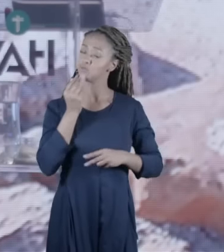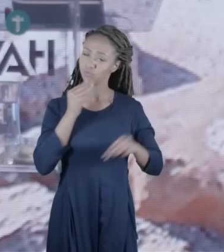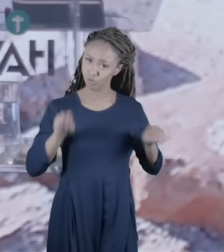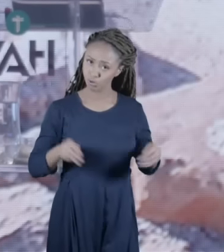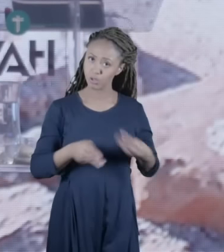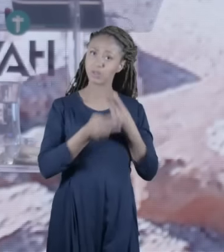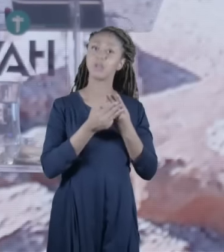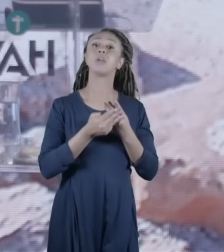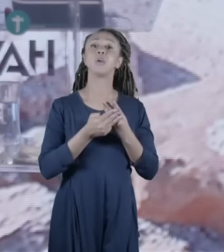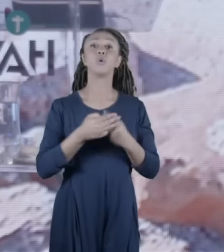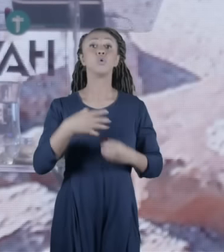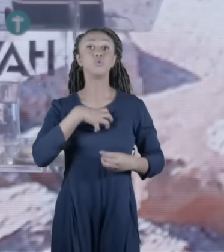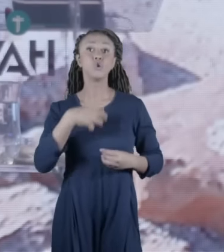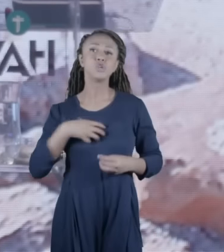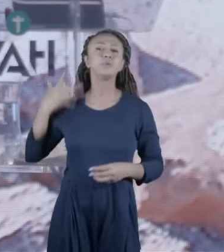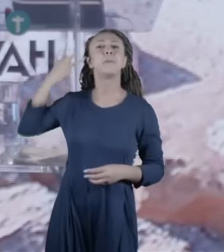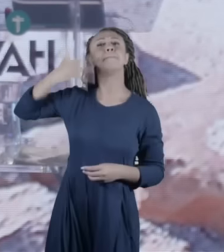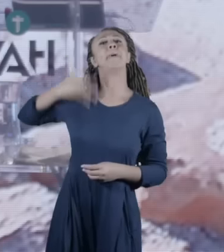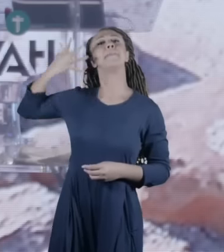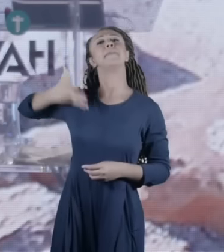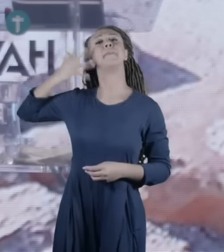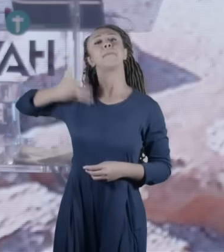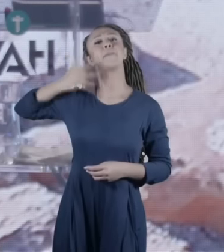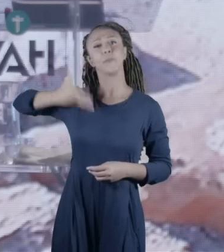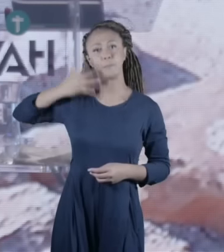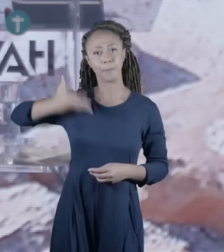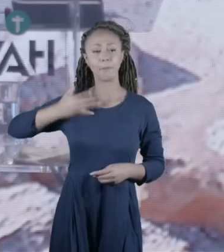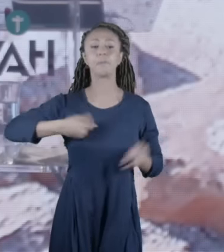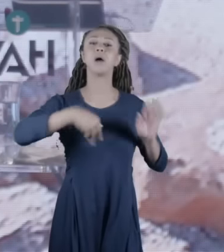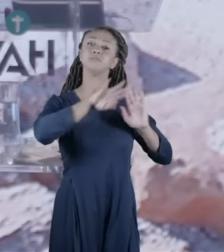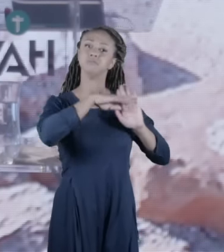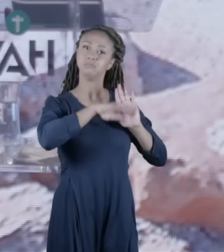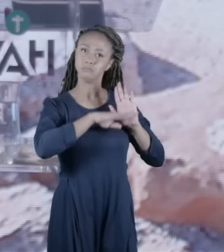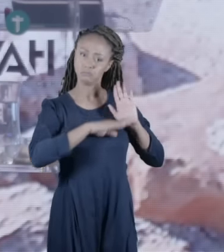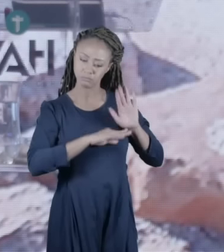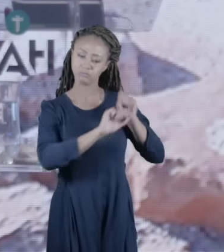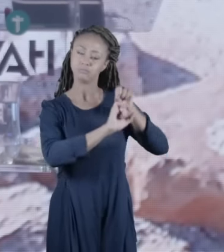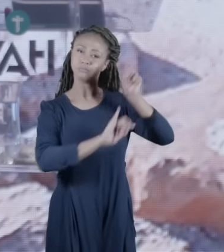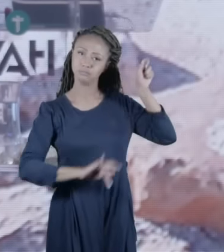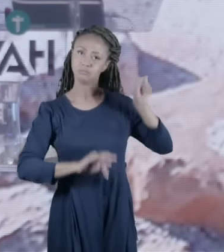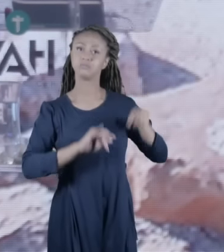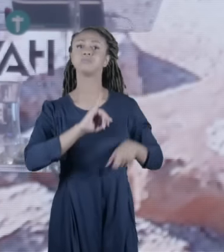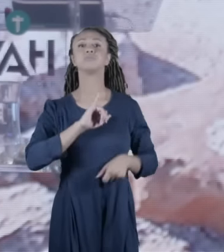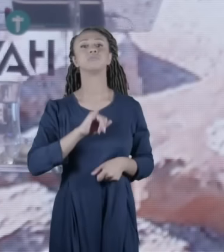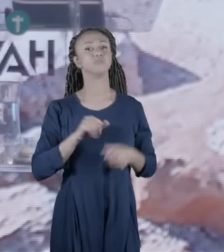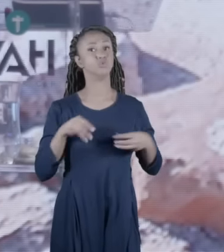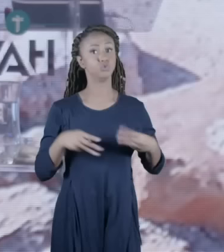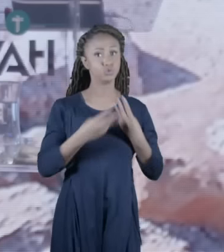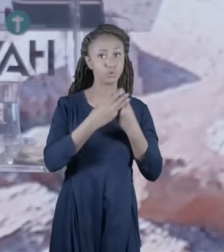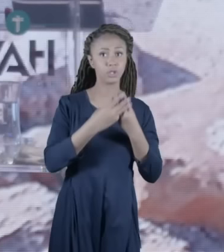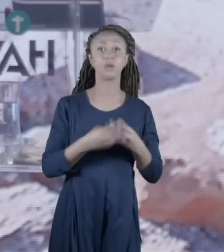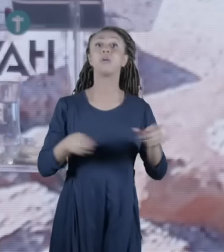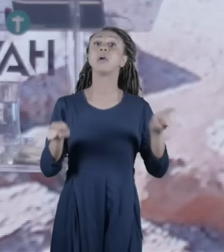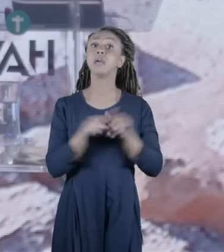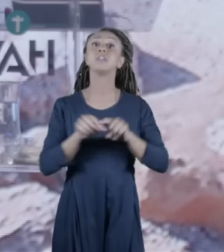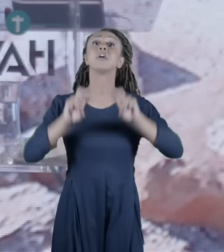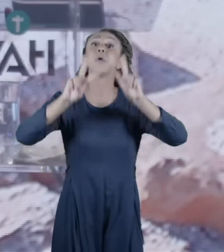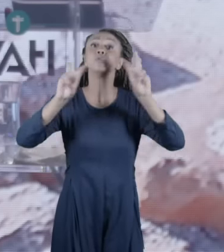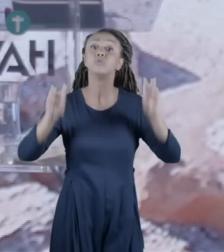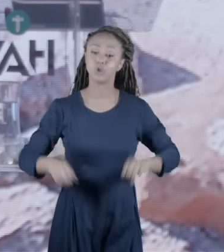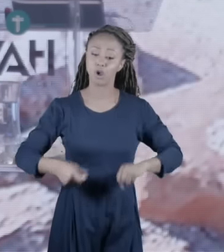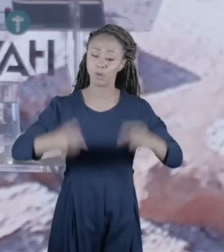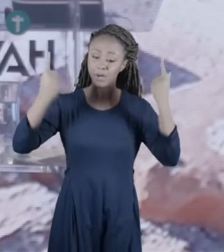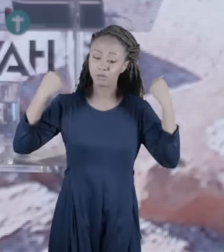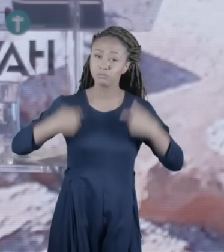segundo os textos judaicos ele pregava também a purificação através das águas boa parte dos rituais